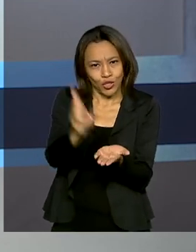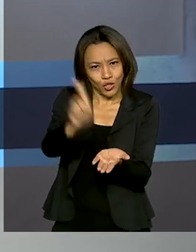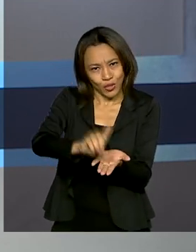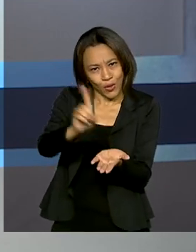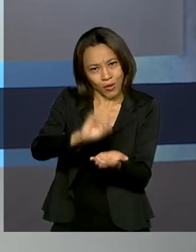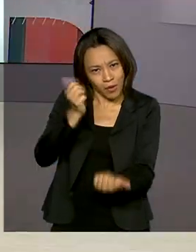ajuda humanitária.